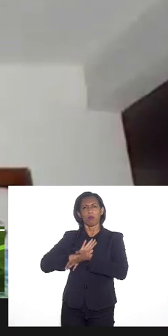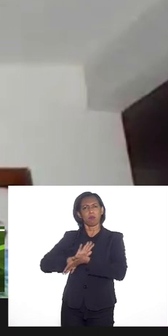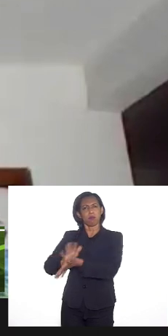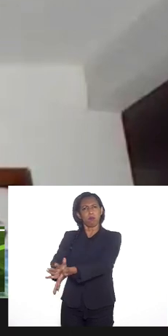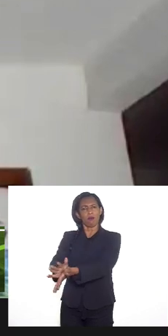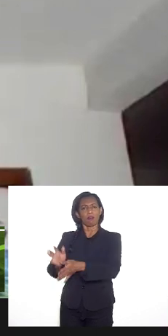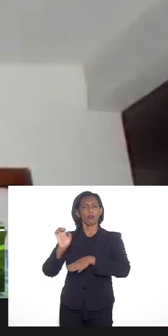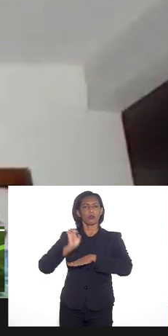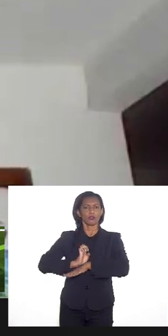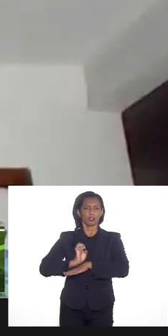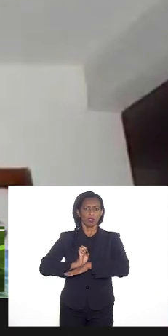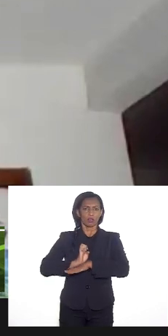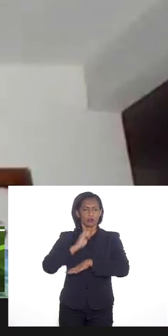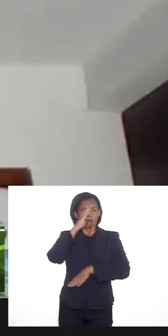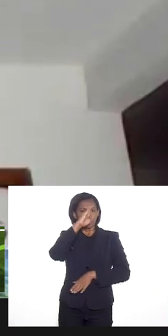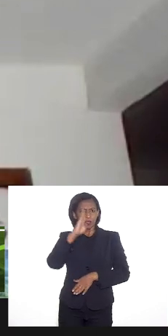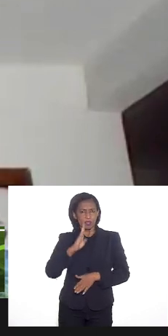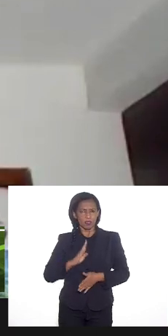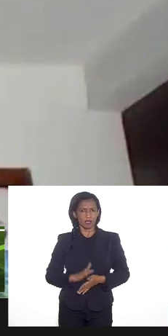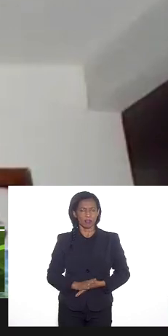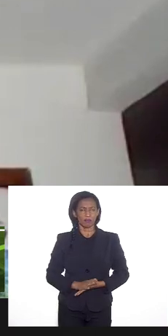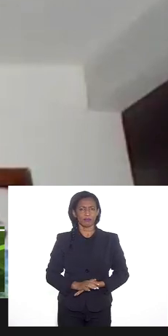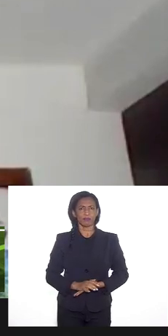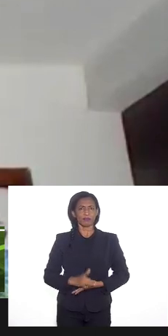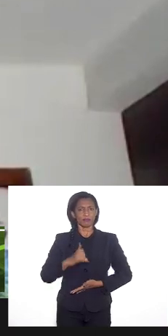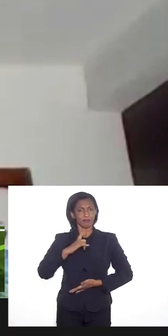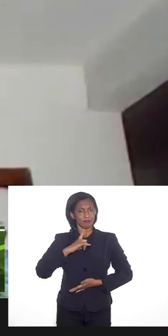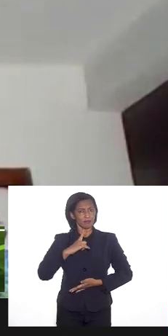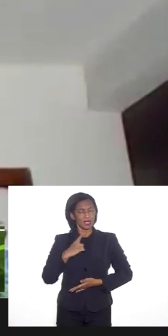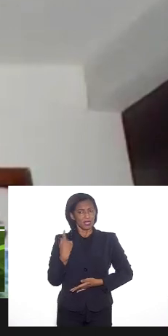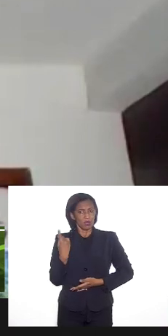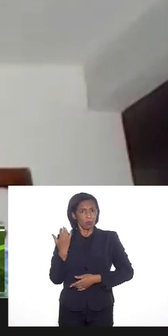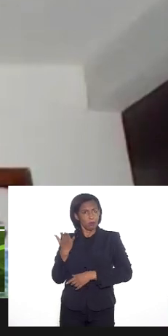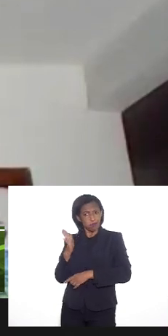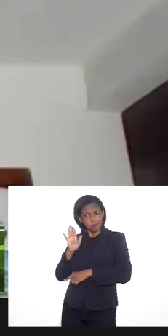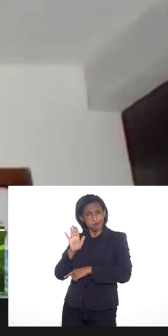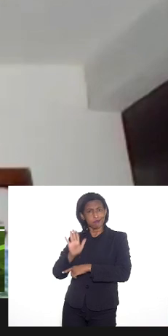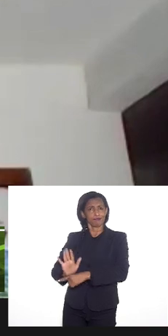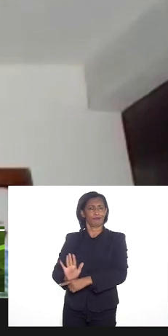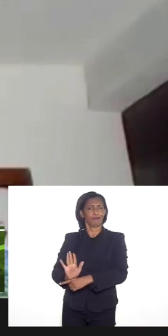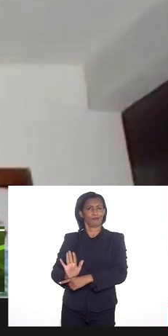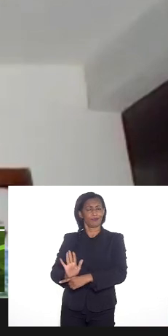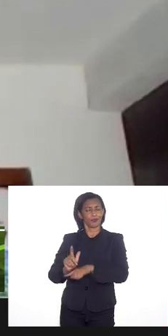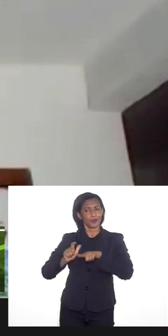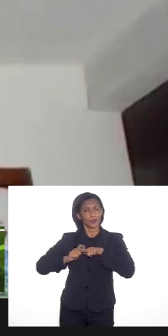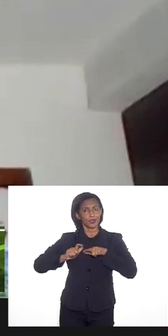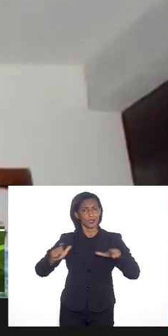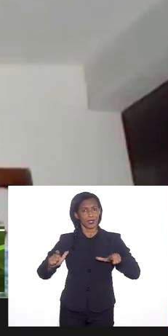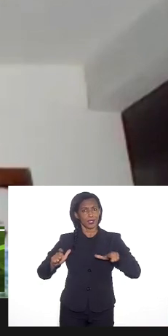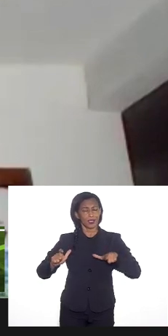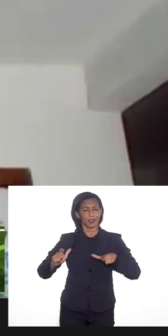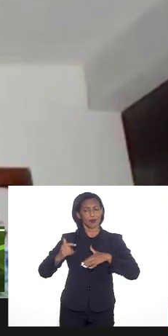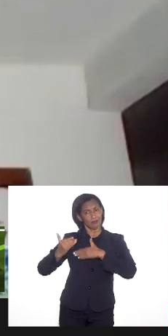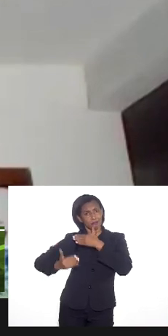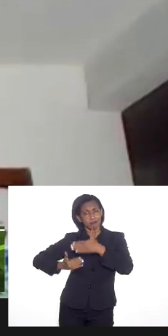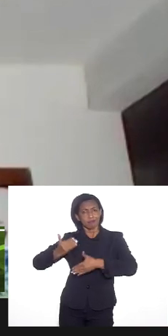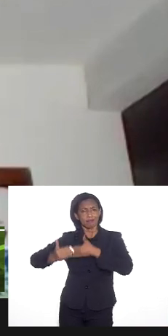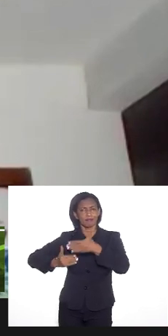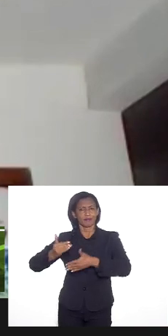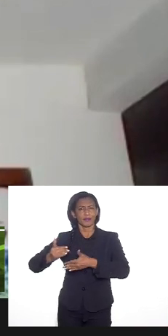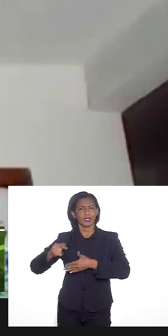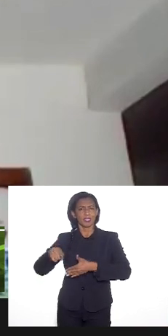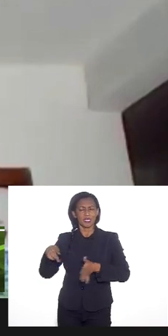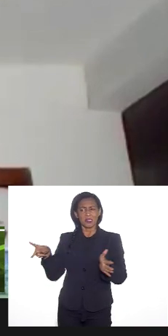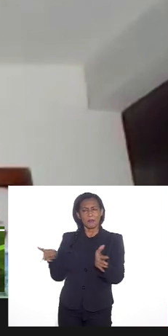O Estado brasileiro tem uma contribuição muito grande à perpetuação desse